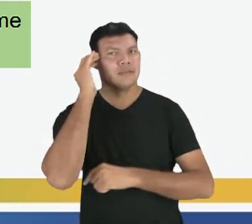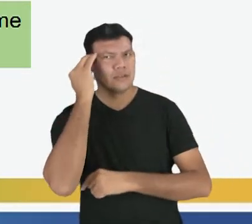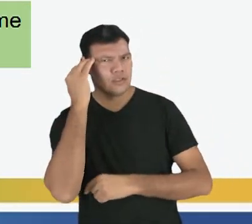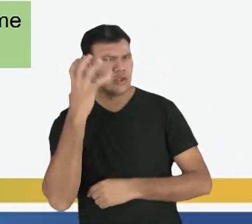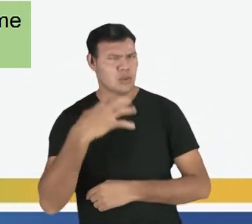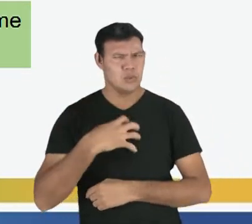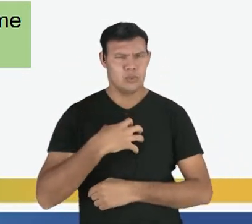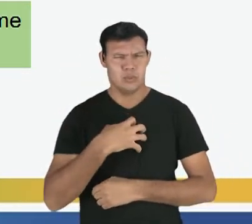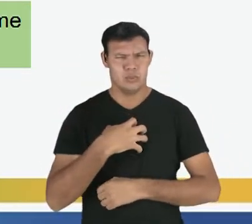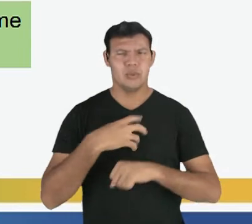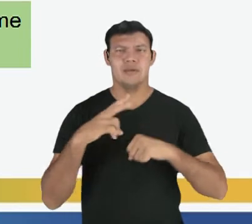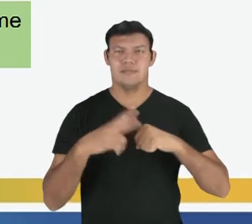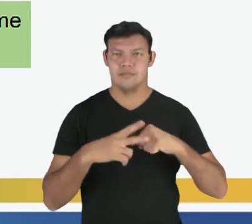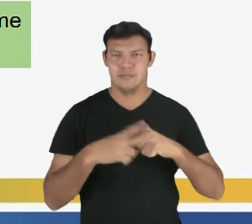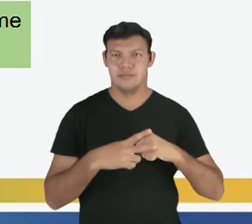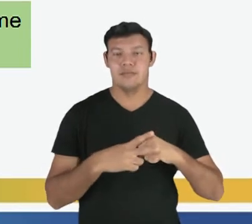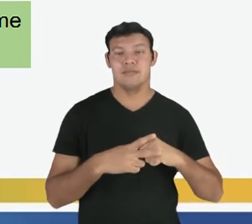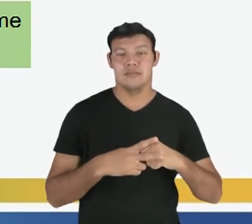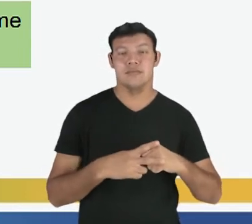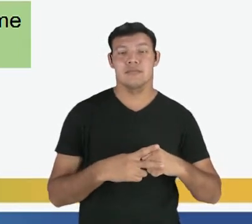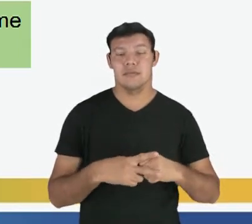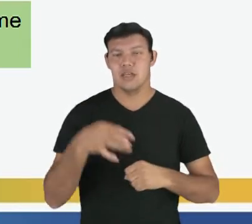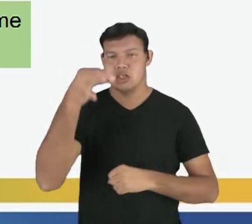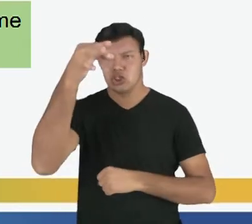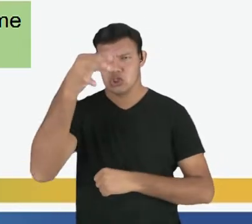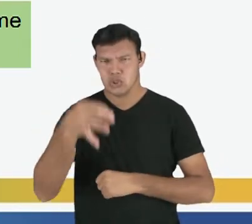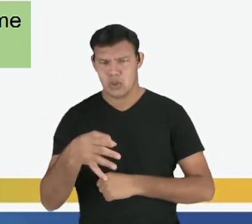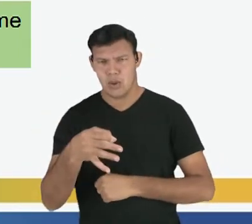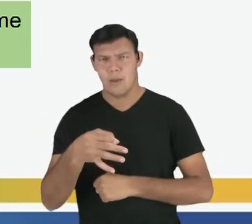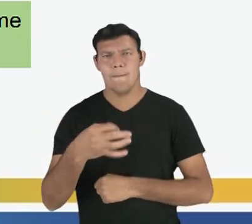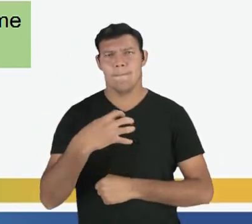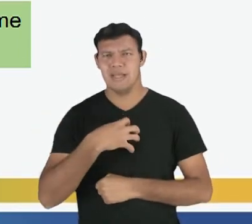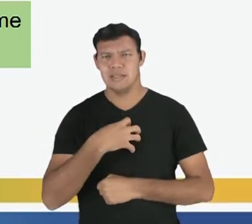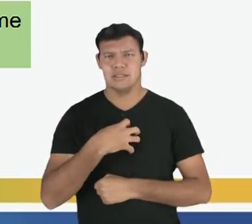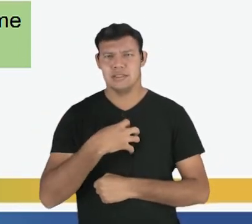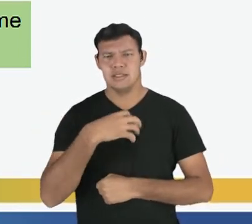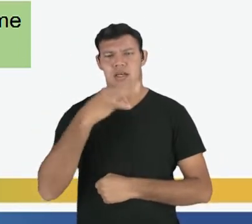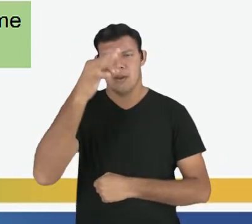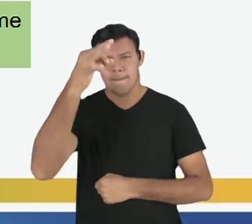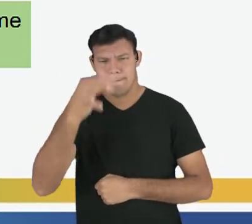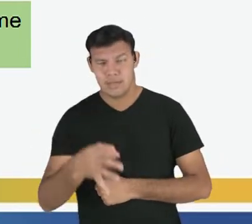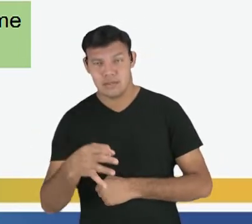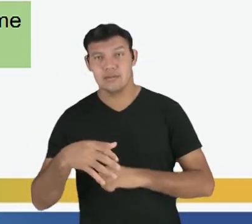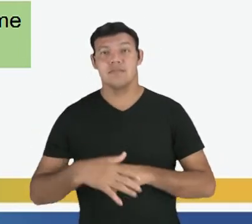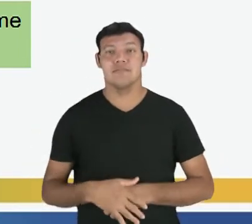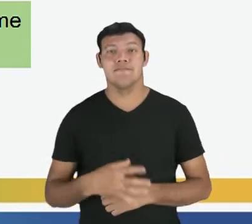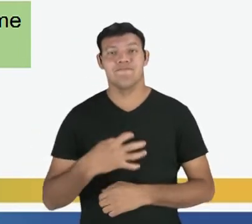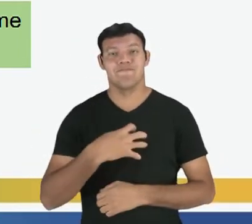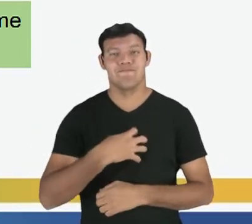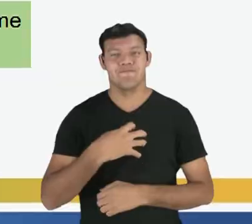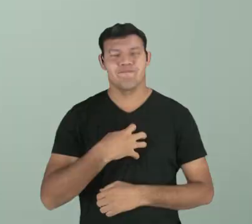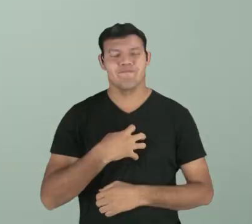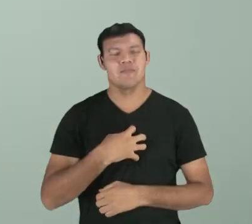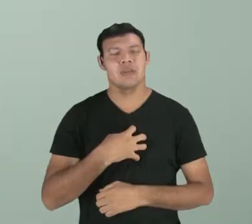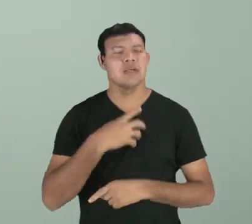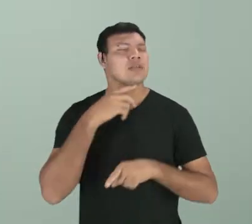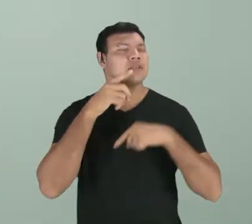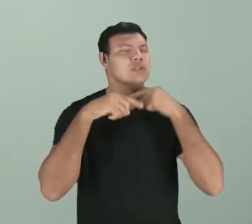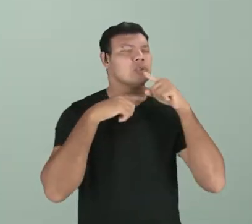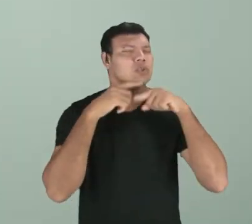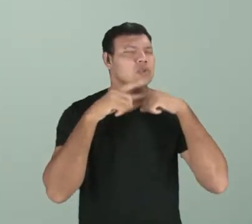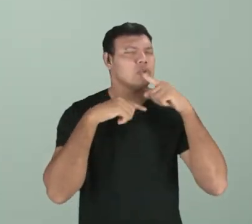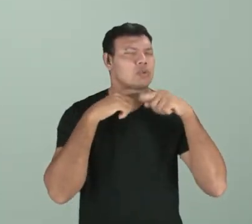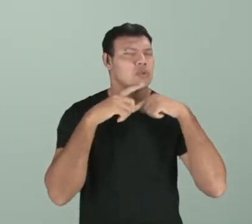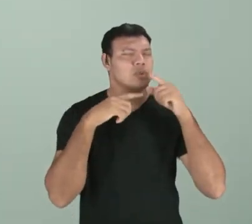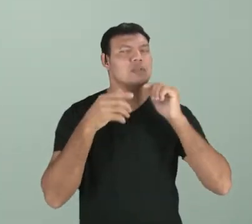os modos verbais? Modo indicativo é quando a forma verbal indica certeza. Modo subjuntivo, quando a forma